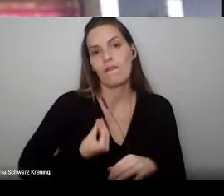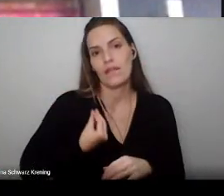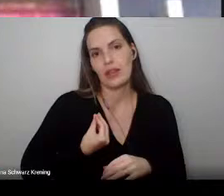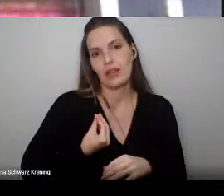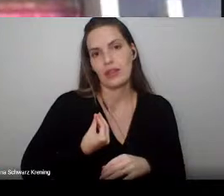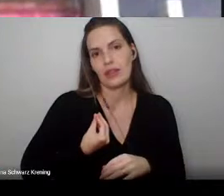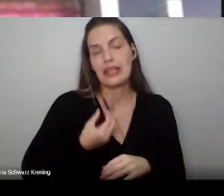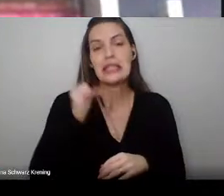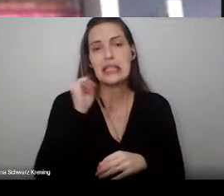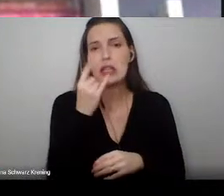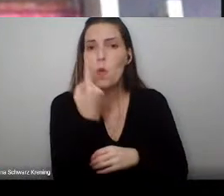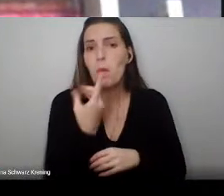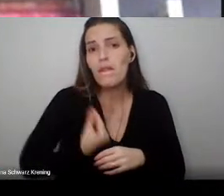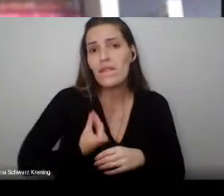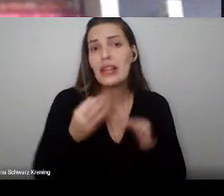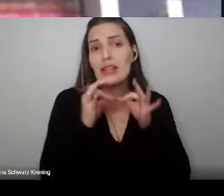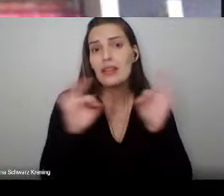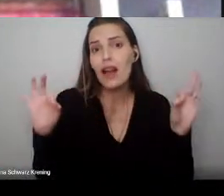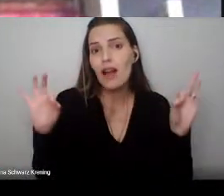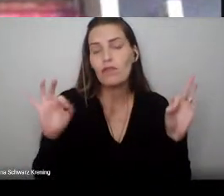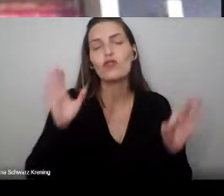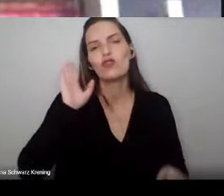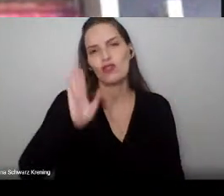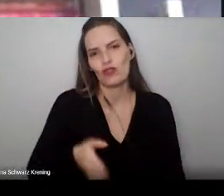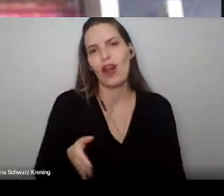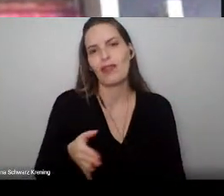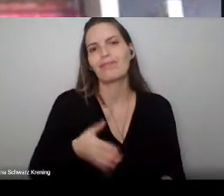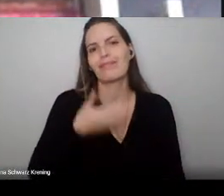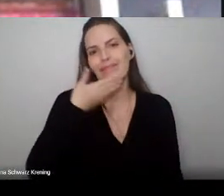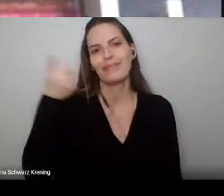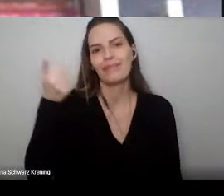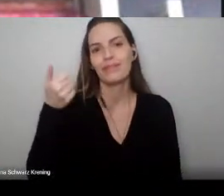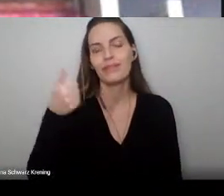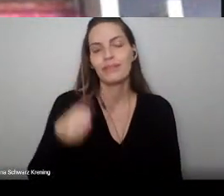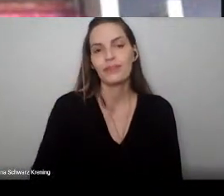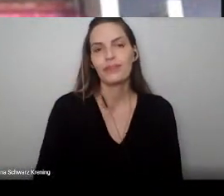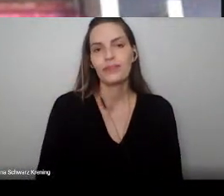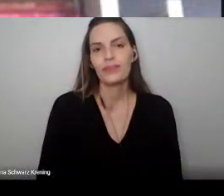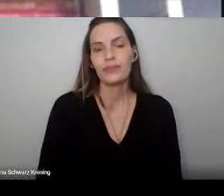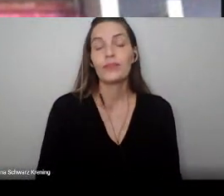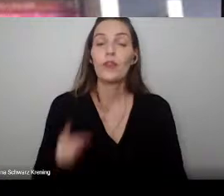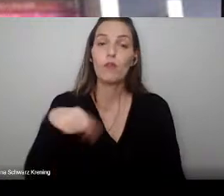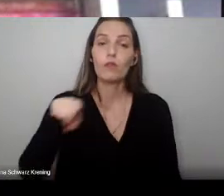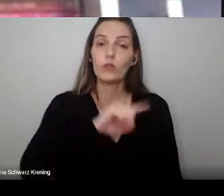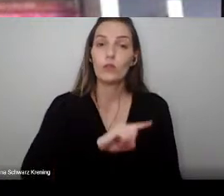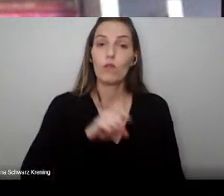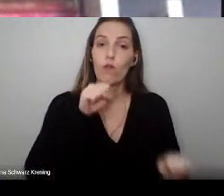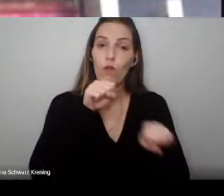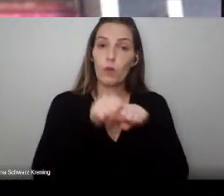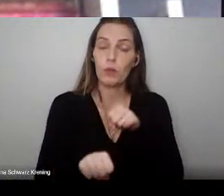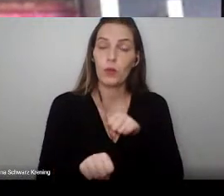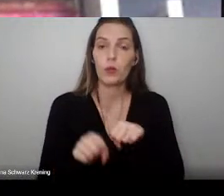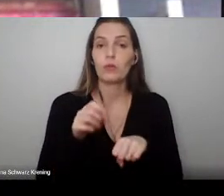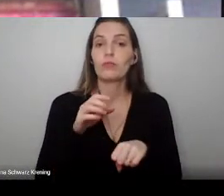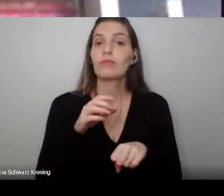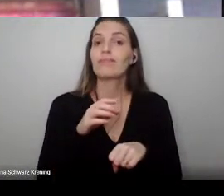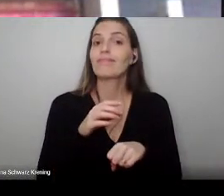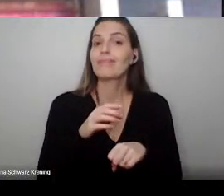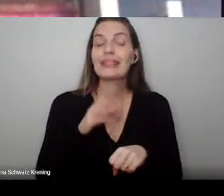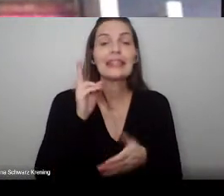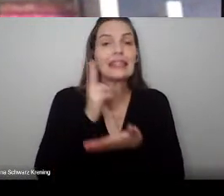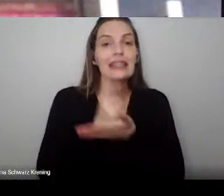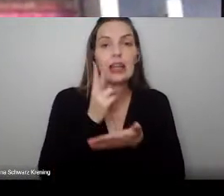tentar, né? O nosso alcance. Vocês estão se formando num momento em que vocês são cada vez mais necessários, são mais